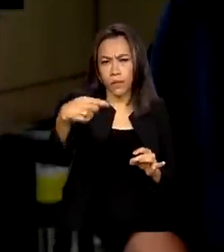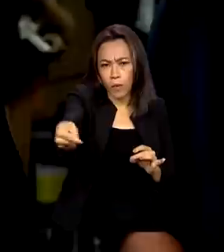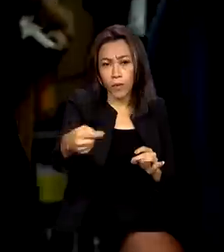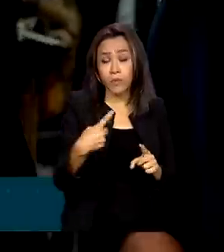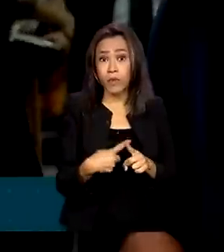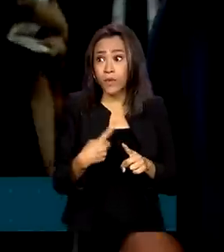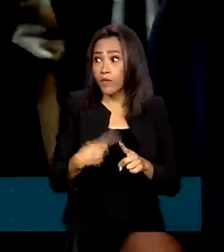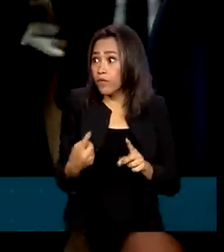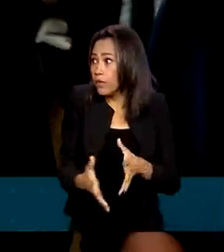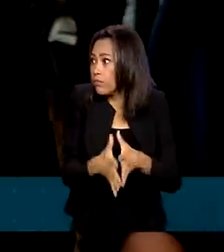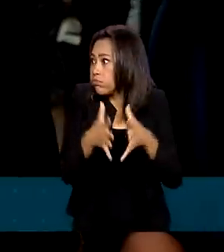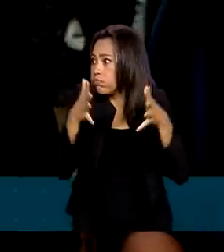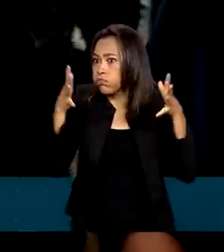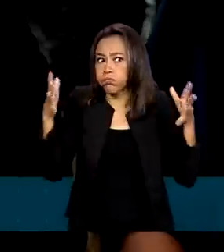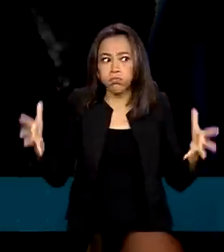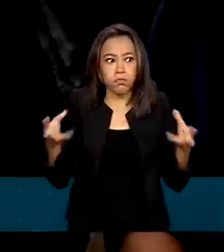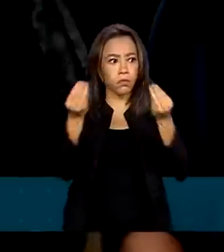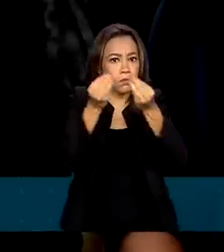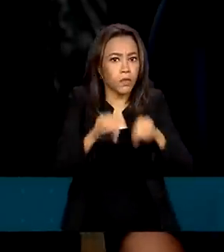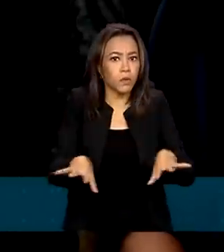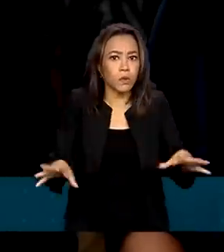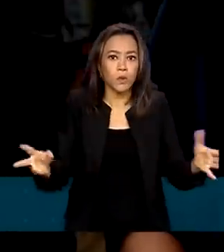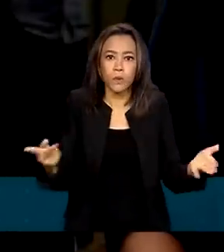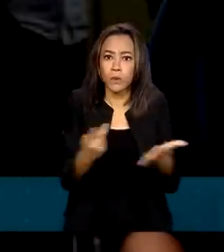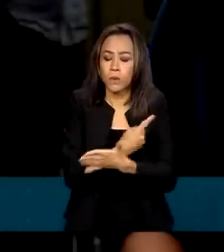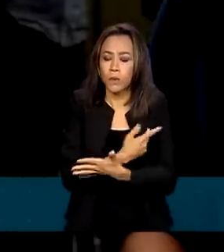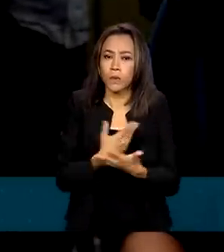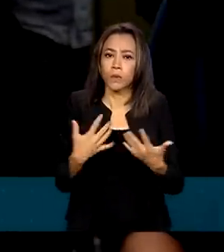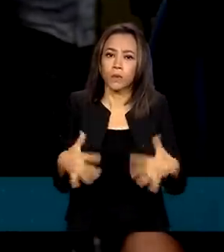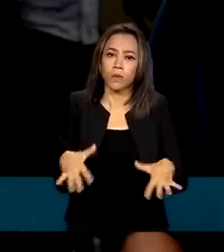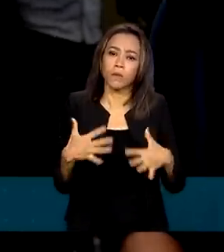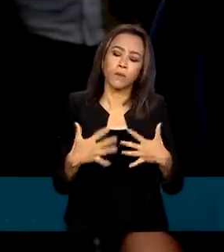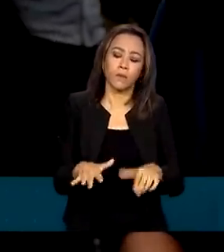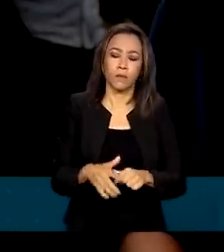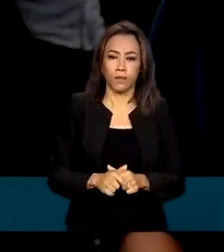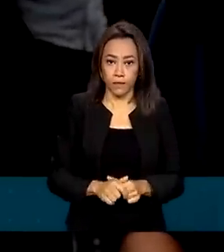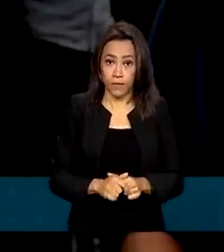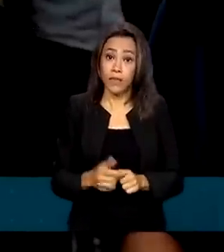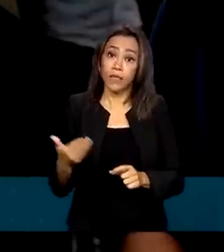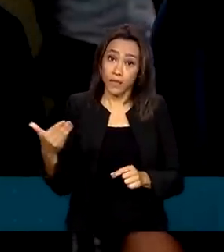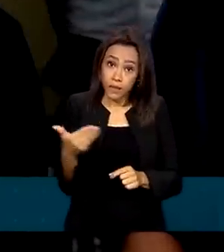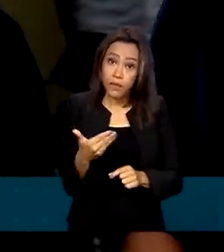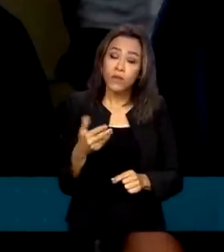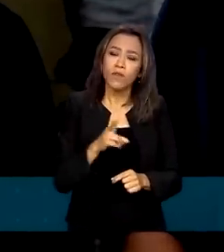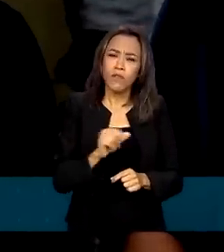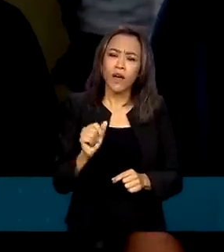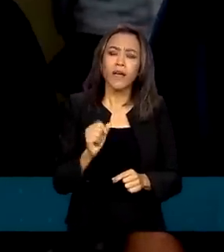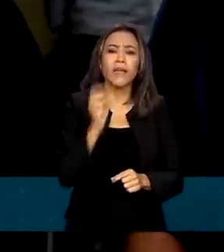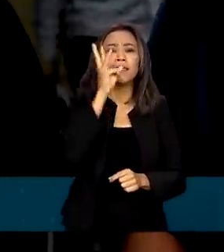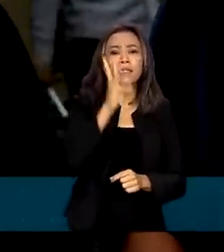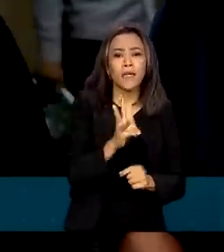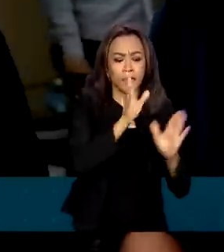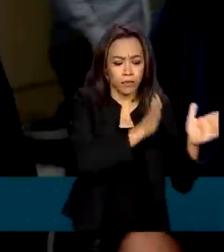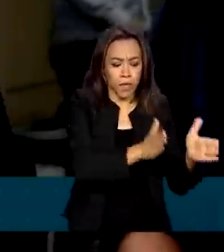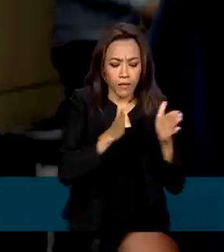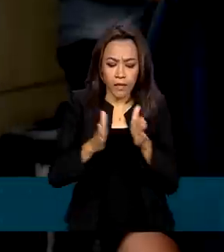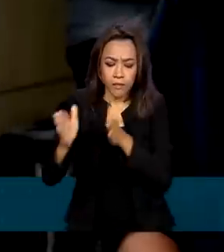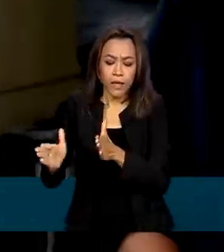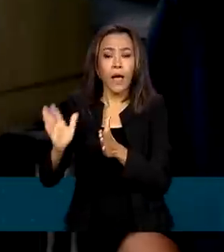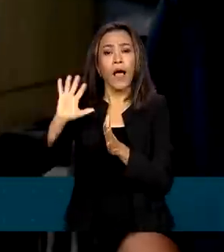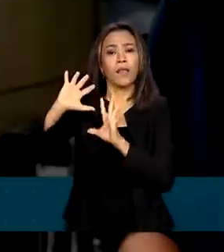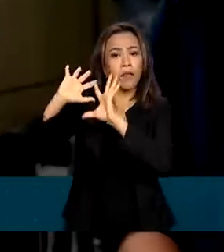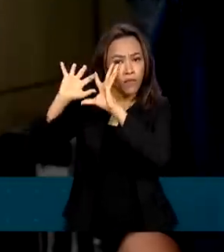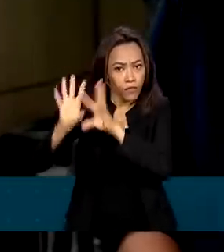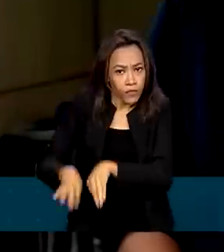tamanho dos prejuízos que houveram, tá? E isso acontecerá em três etapas até a finalização